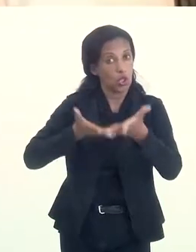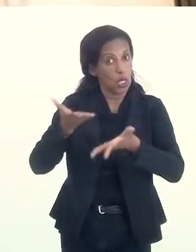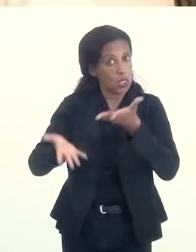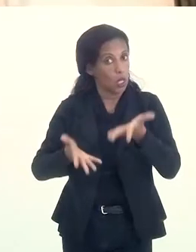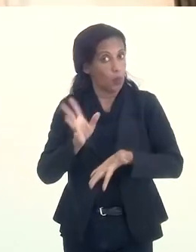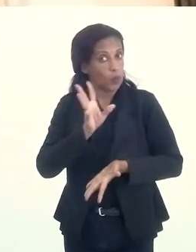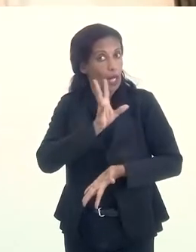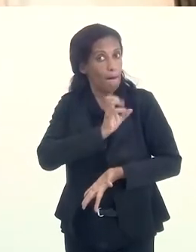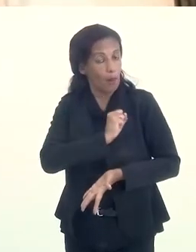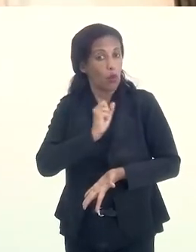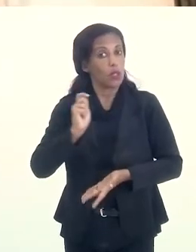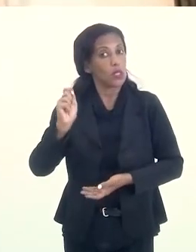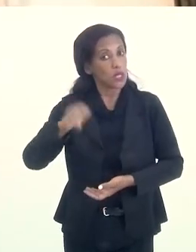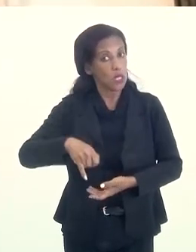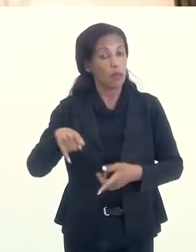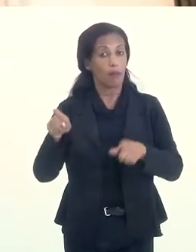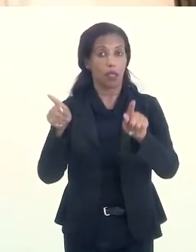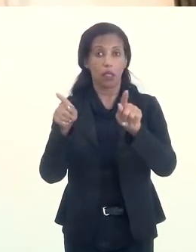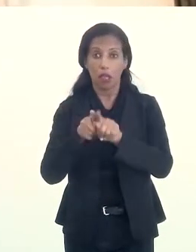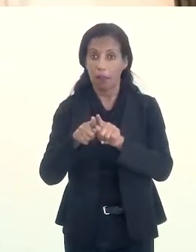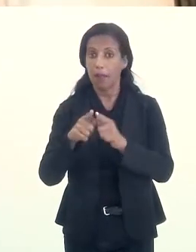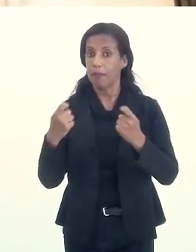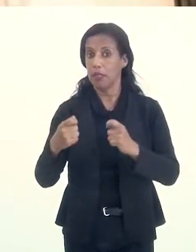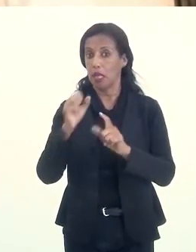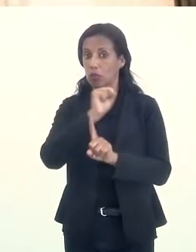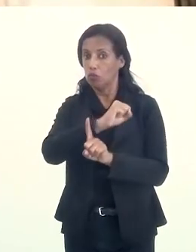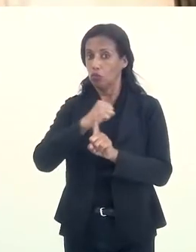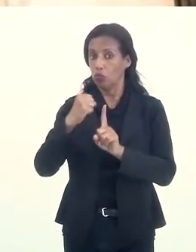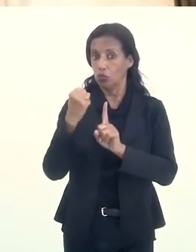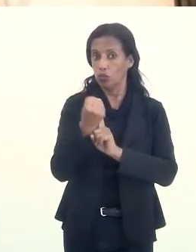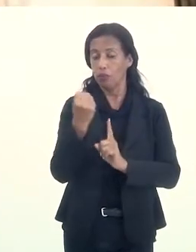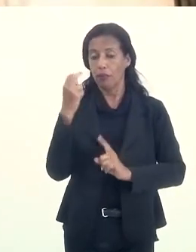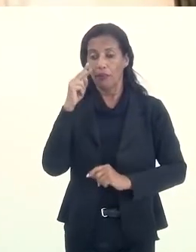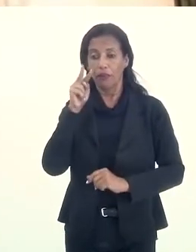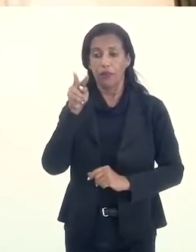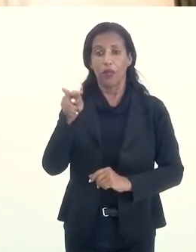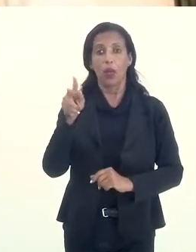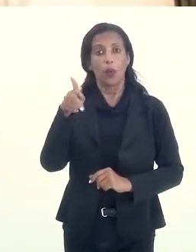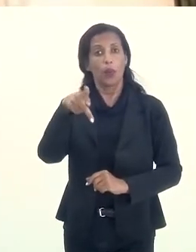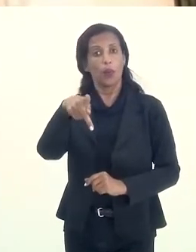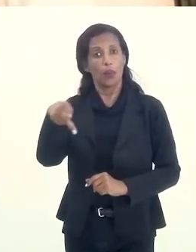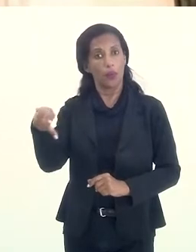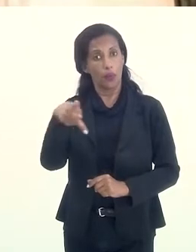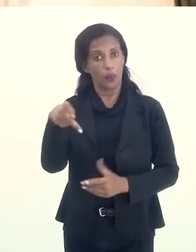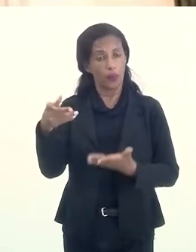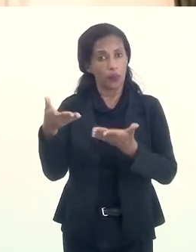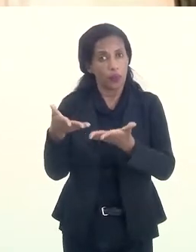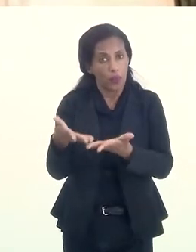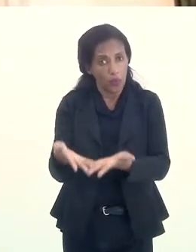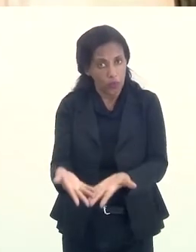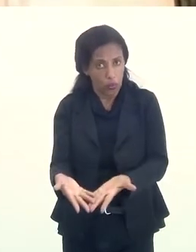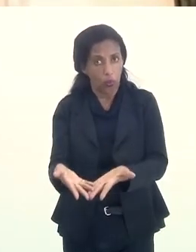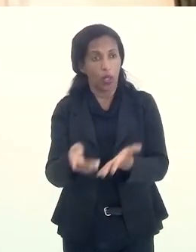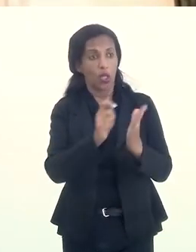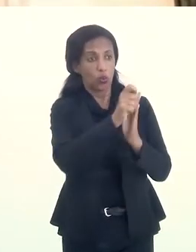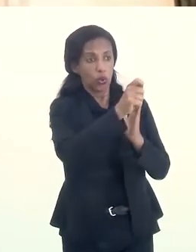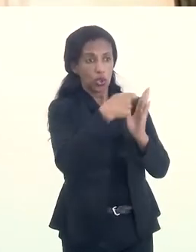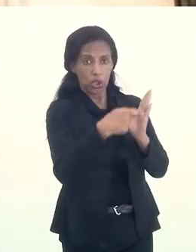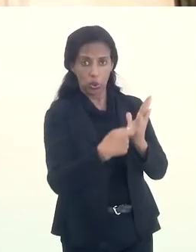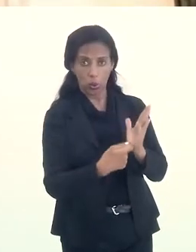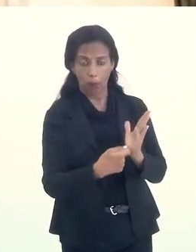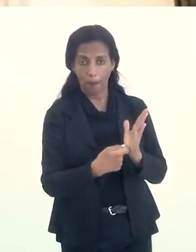dedicação, mas é preciso também que a sociedade veja no professor e no